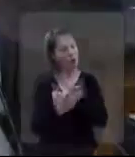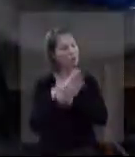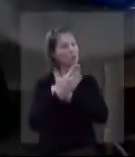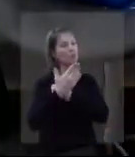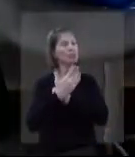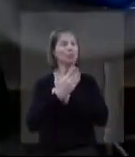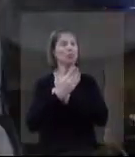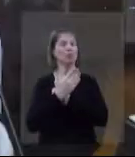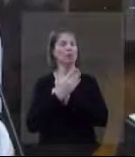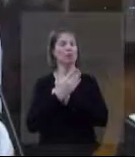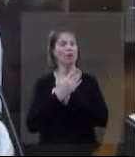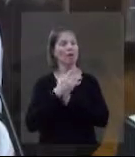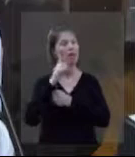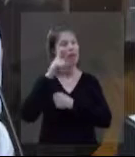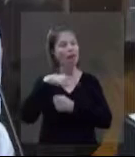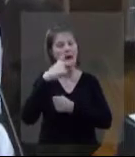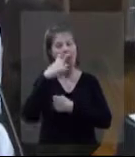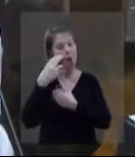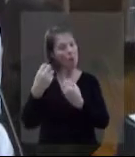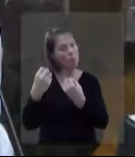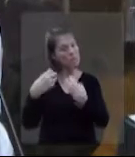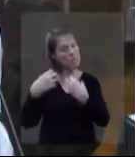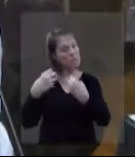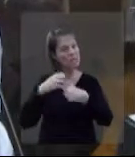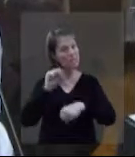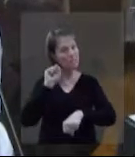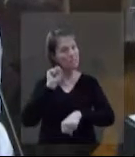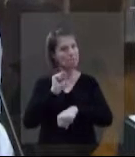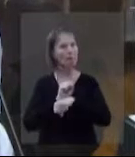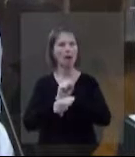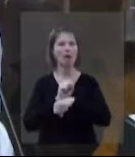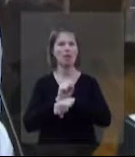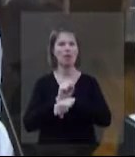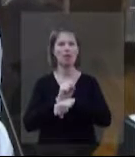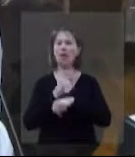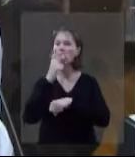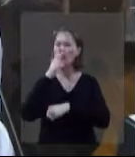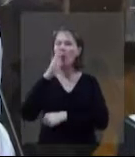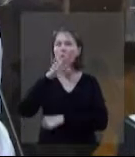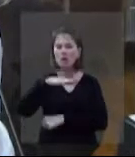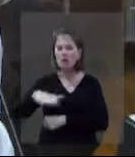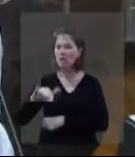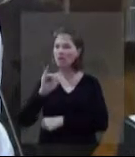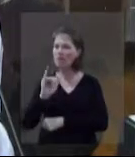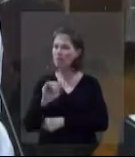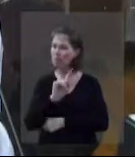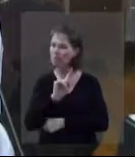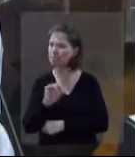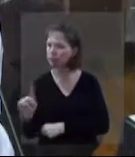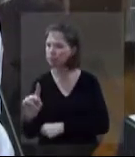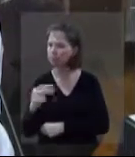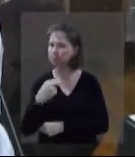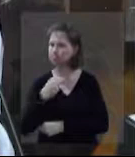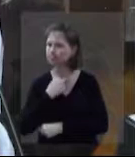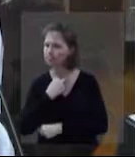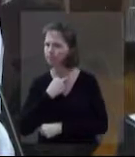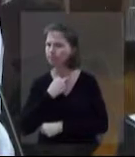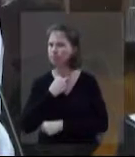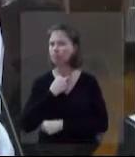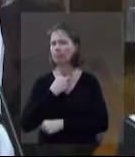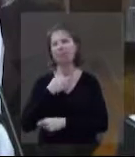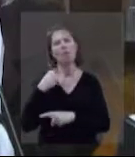ajuda isso, né? O não, ele tem essa coisa pedagógica. É um freio. Quando a gente fala para a criança e fala, não pode,